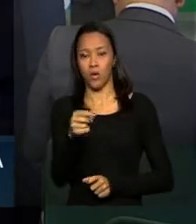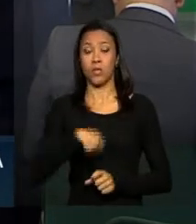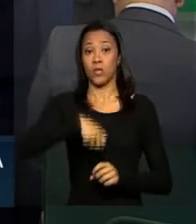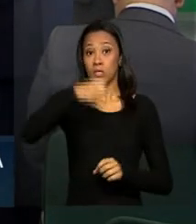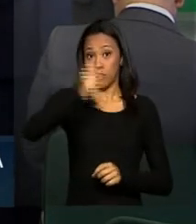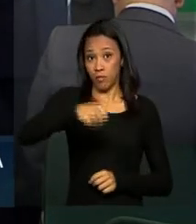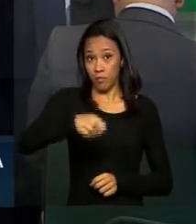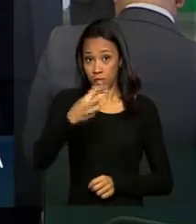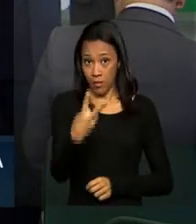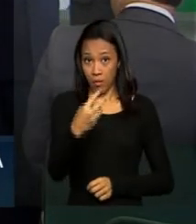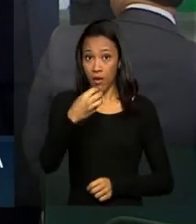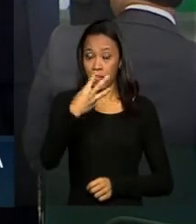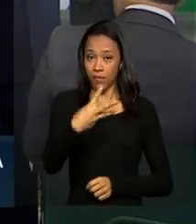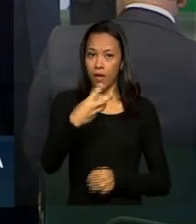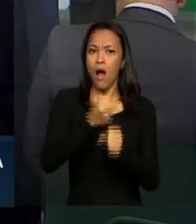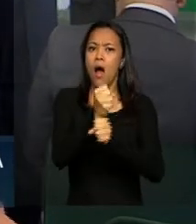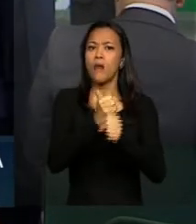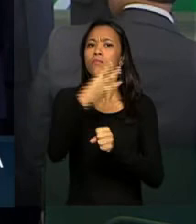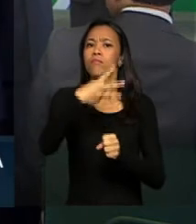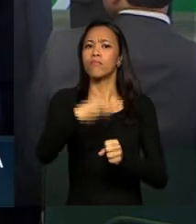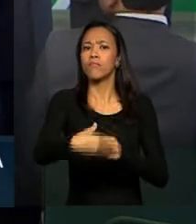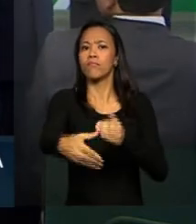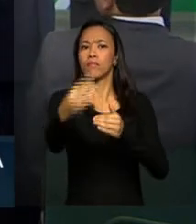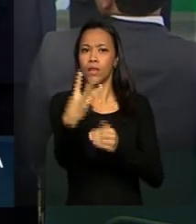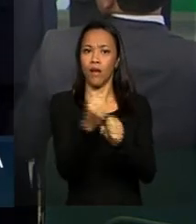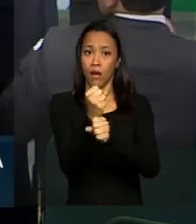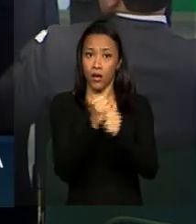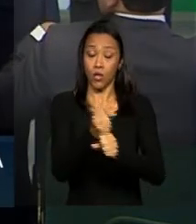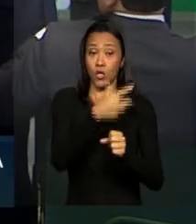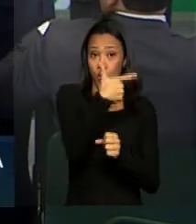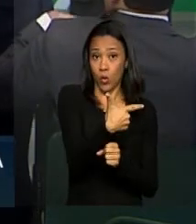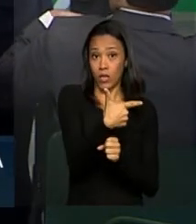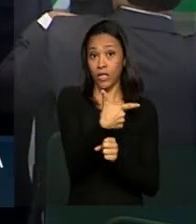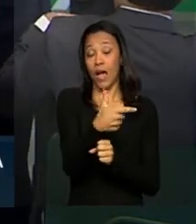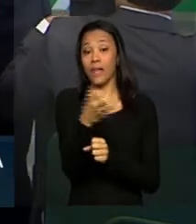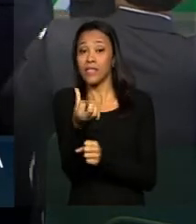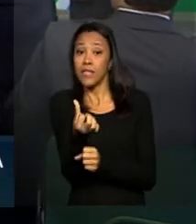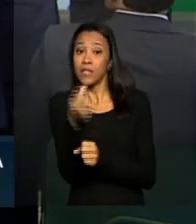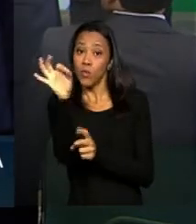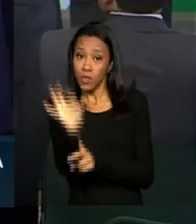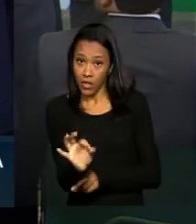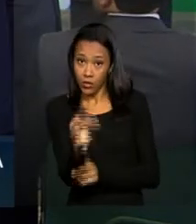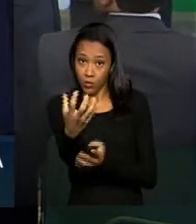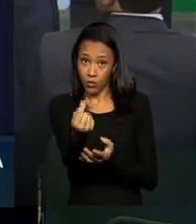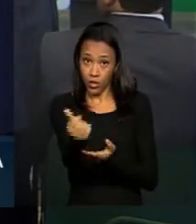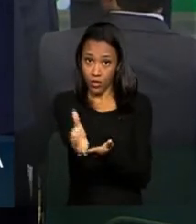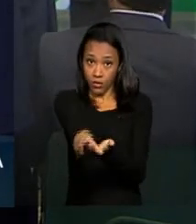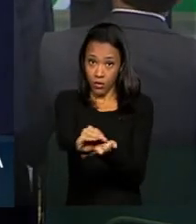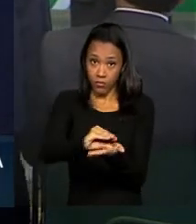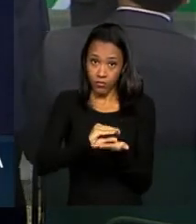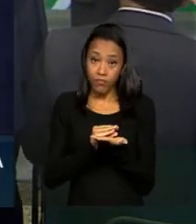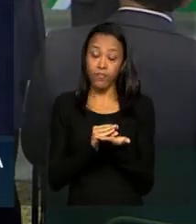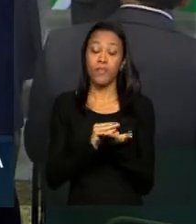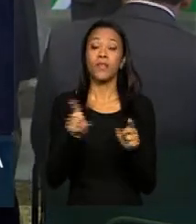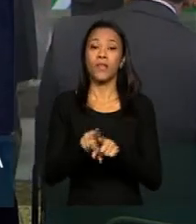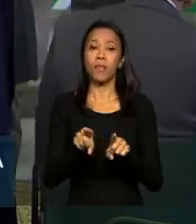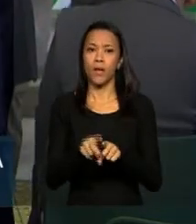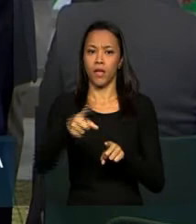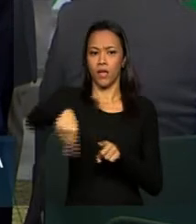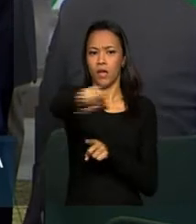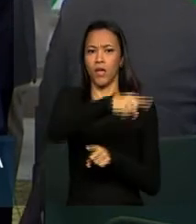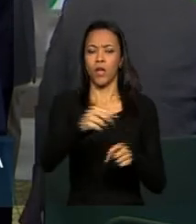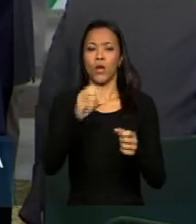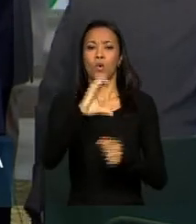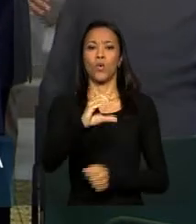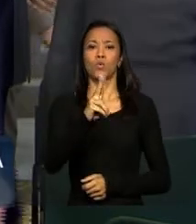as parcelas vão ser limitadas a um valor de 2 a 6% das receitas, mas também existem as contrapartidas. Os clubes vão